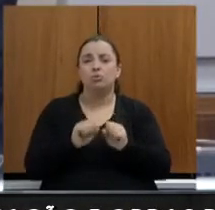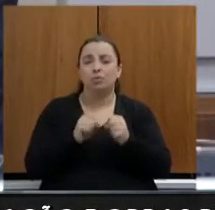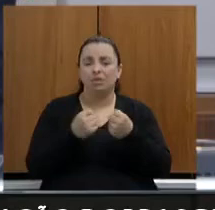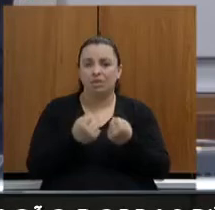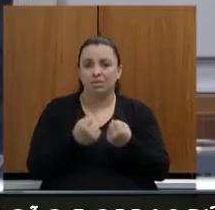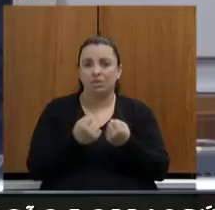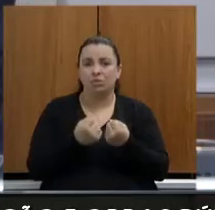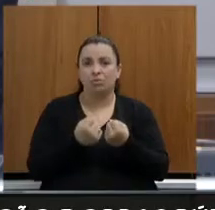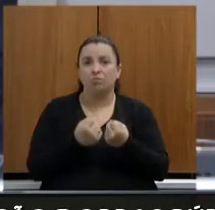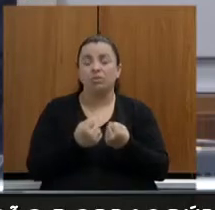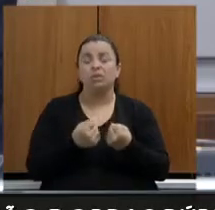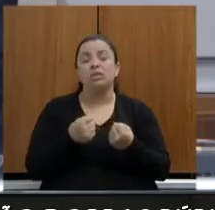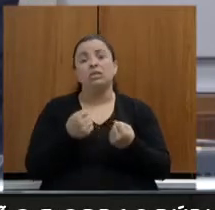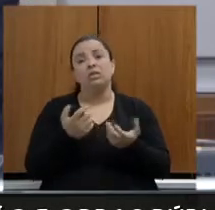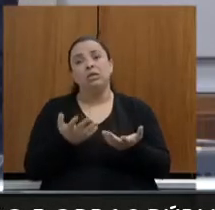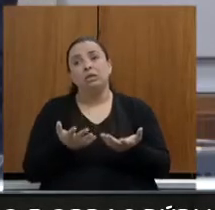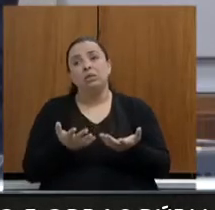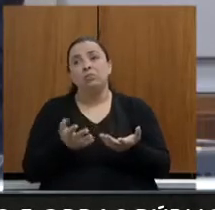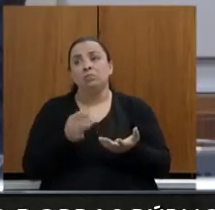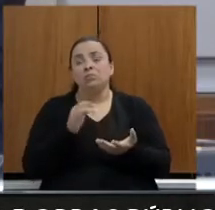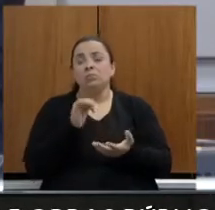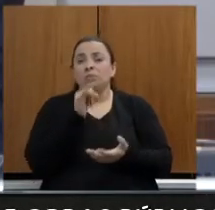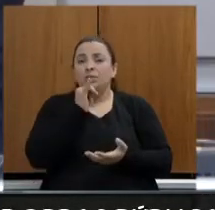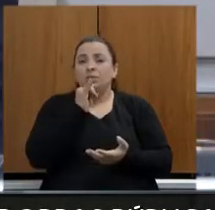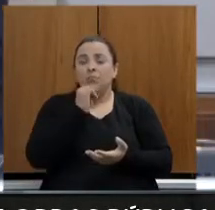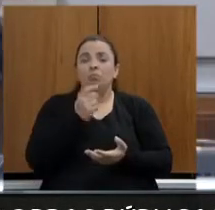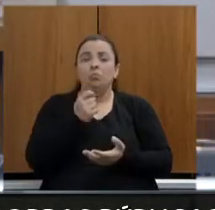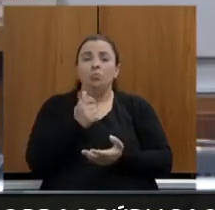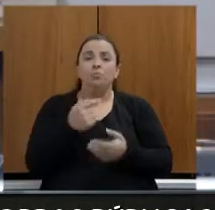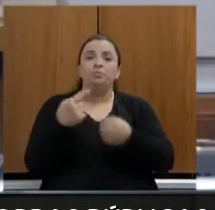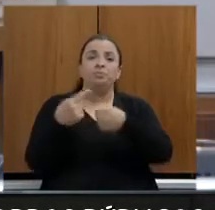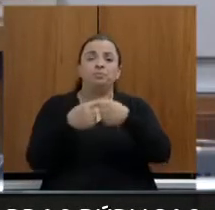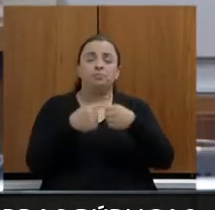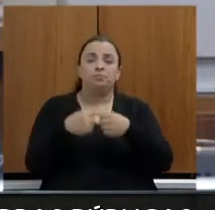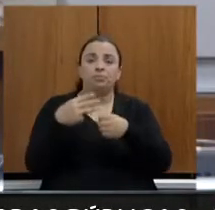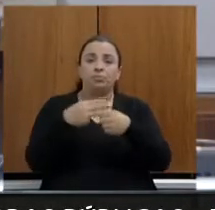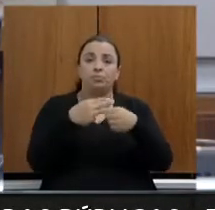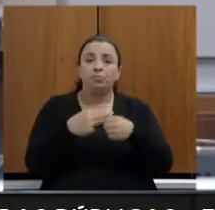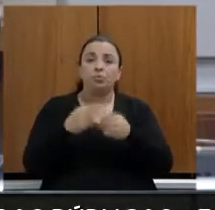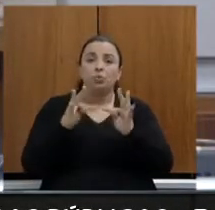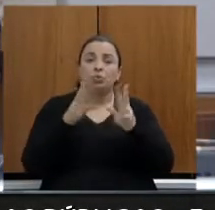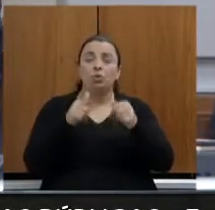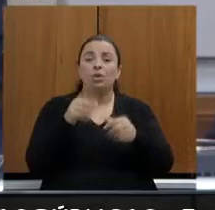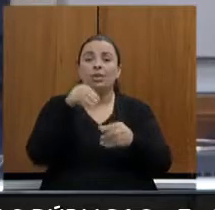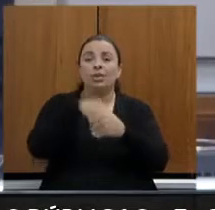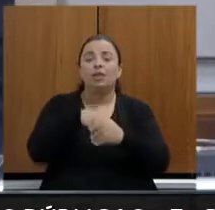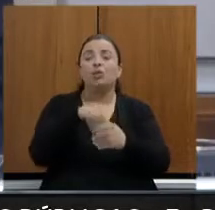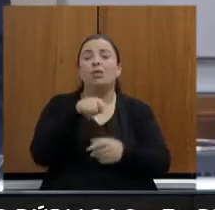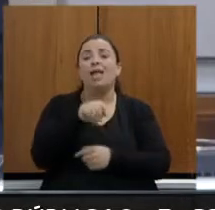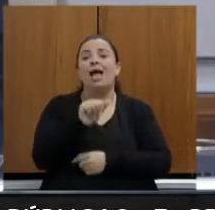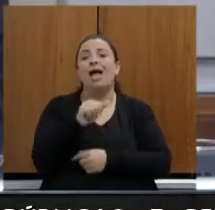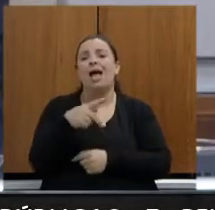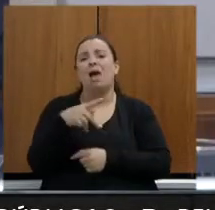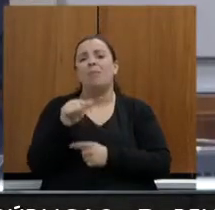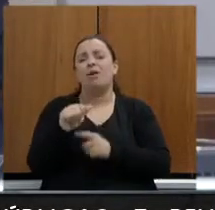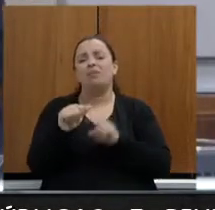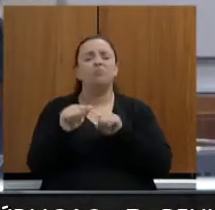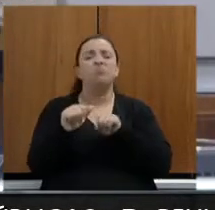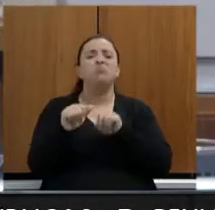quase que o município inteiro está dentro da APA. Agora, o primeiro ponto, o que é uma APA? Uma APA não é uma APP.